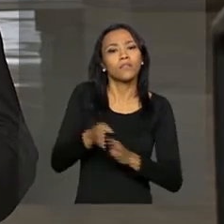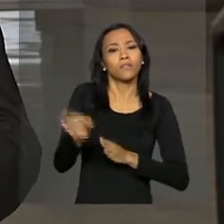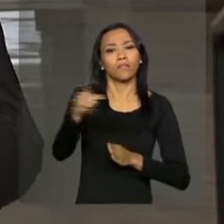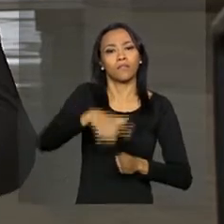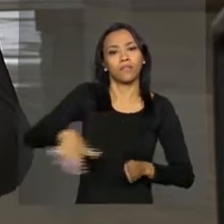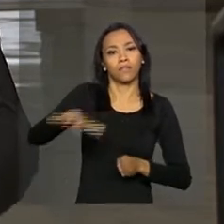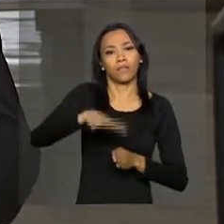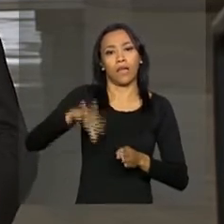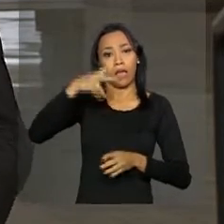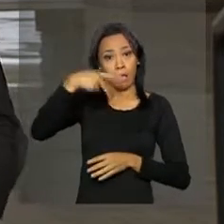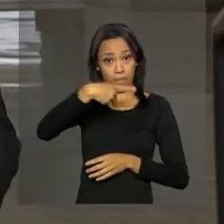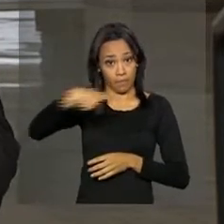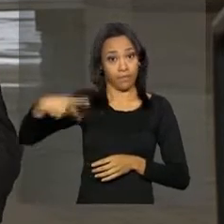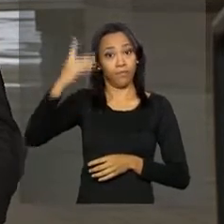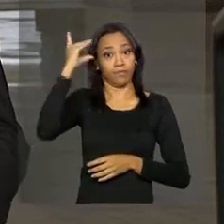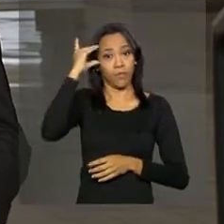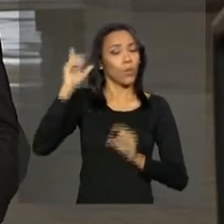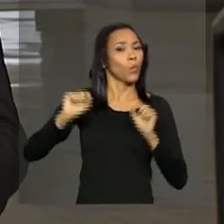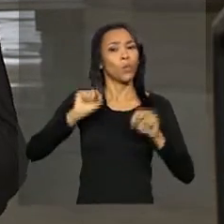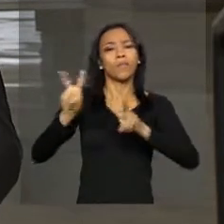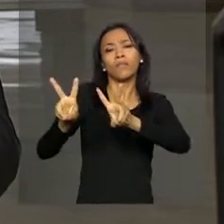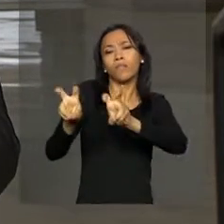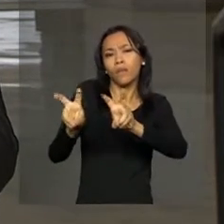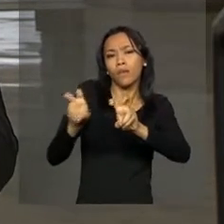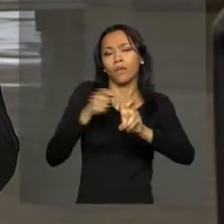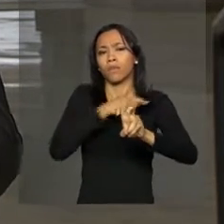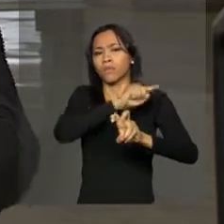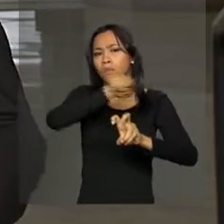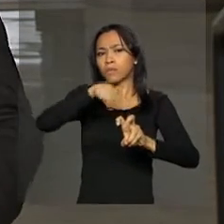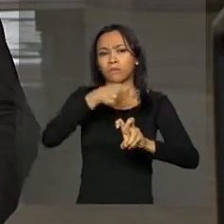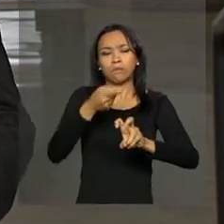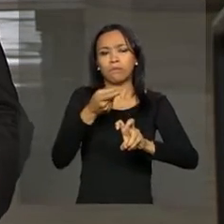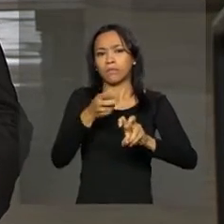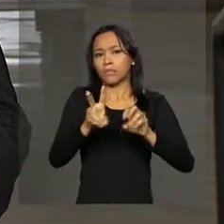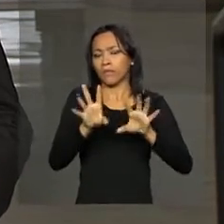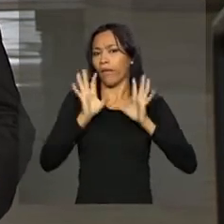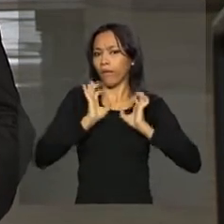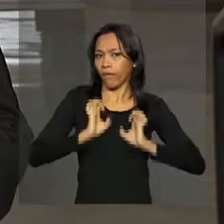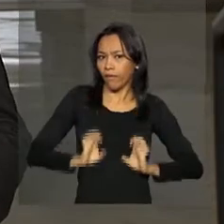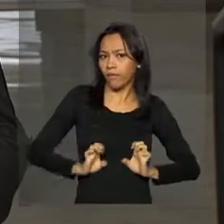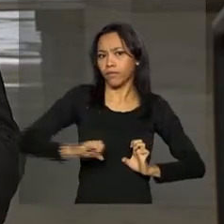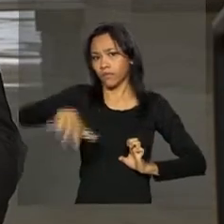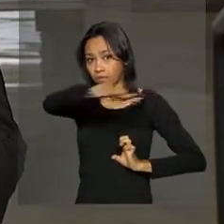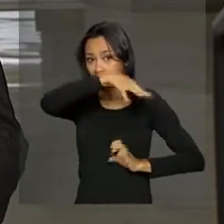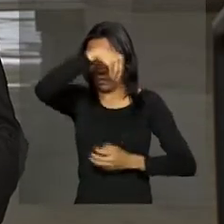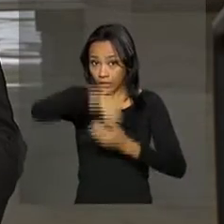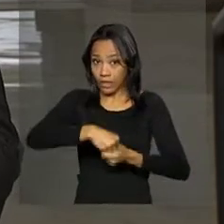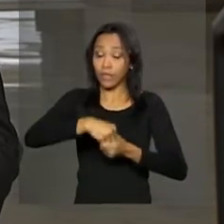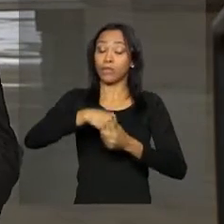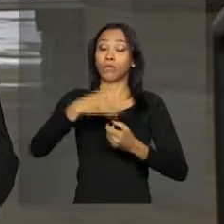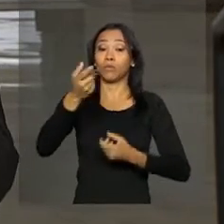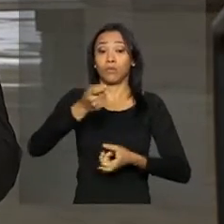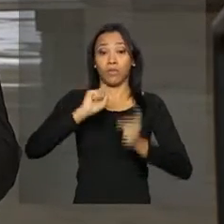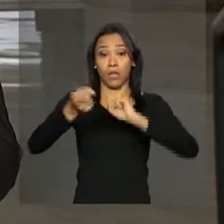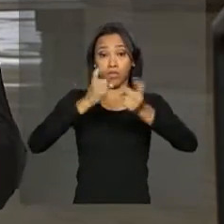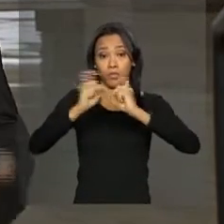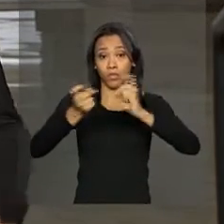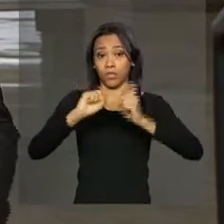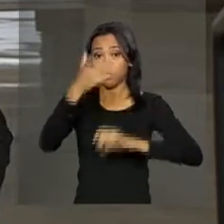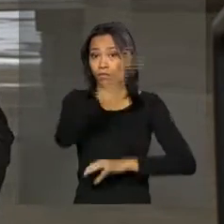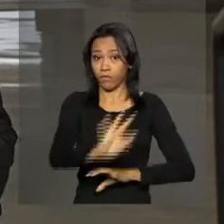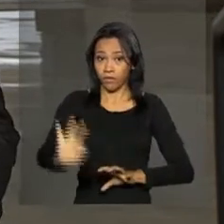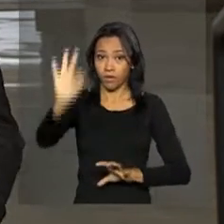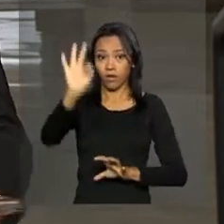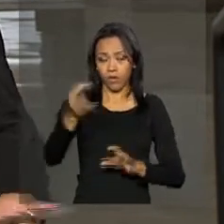sobre os assuntos relacionados ao Código de Conduta da Alta Administração Federal. O